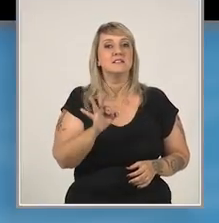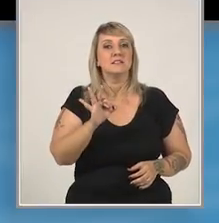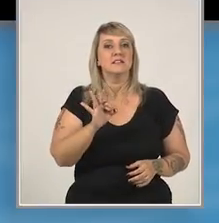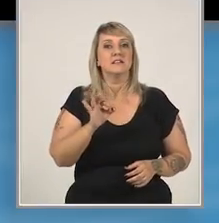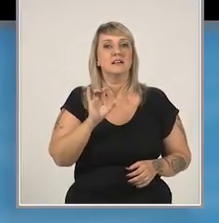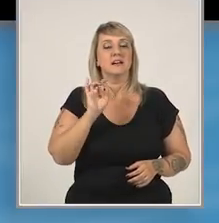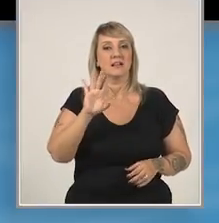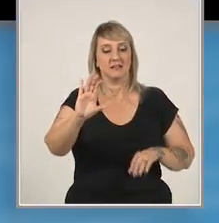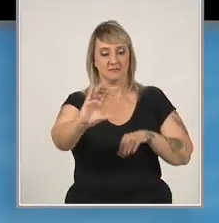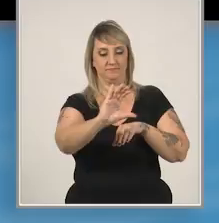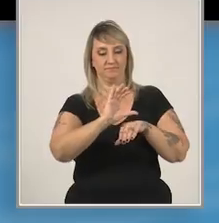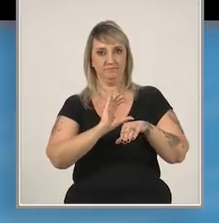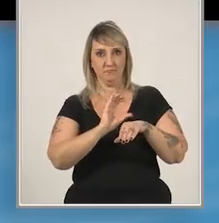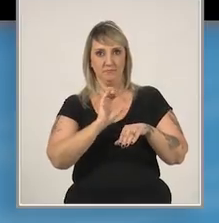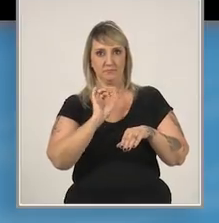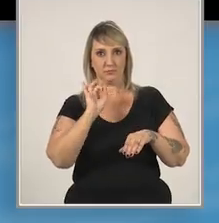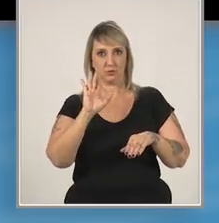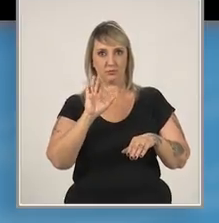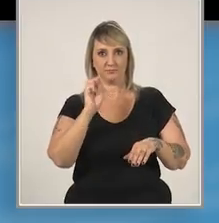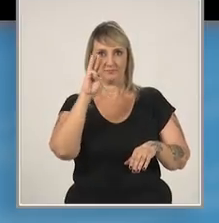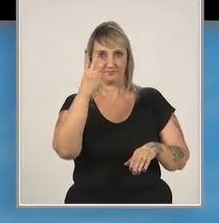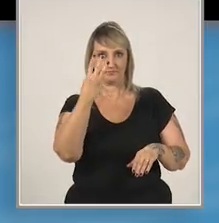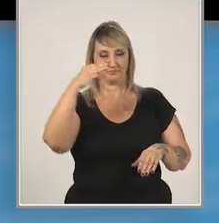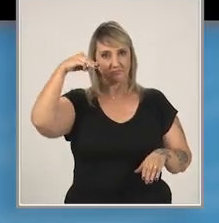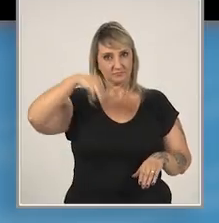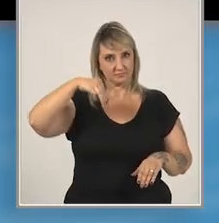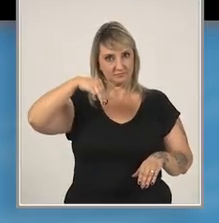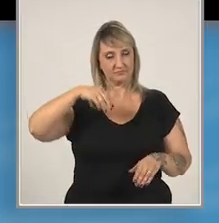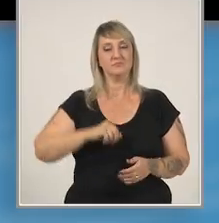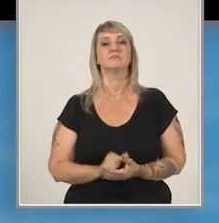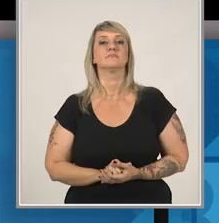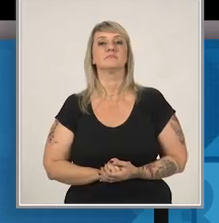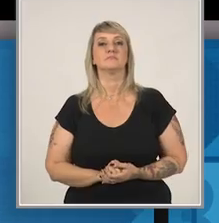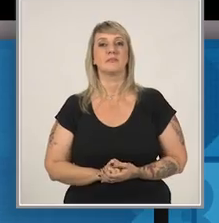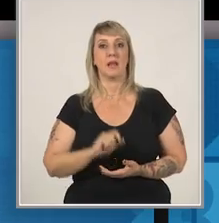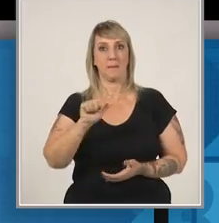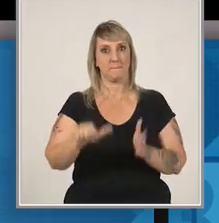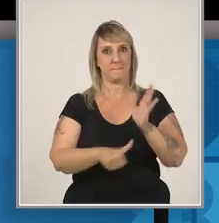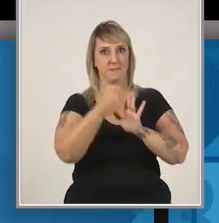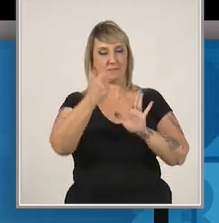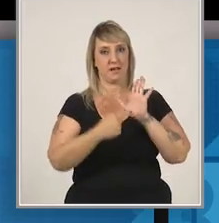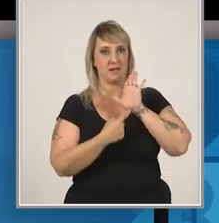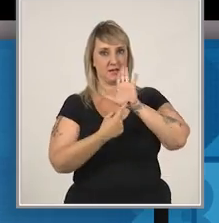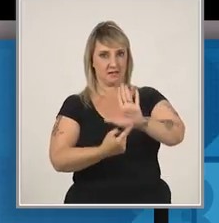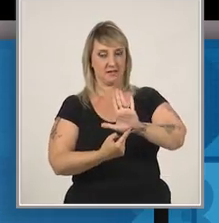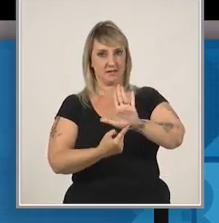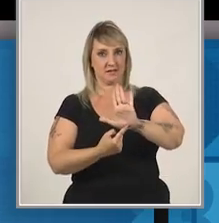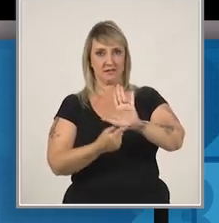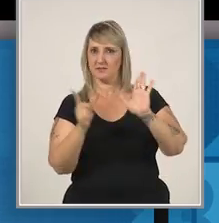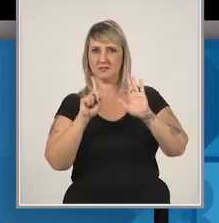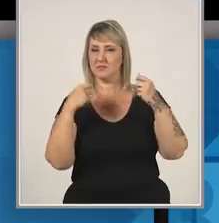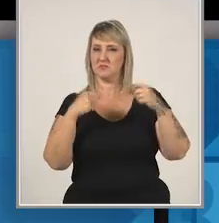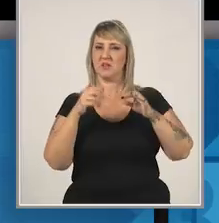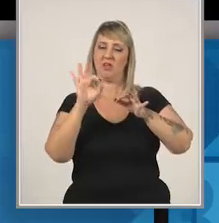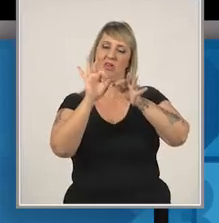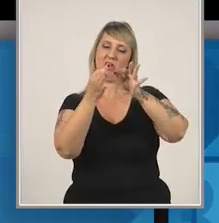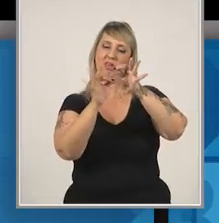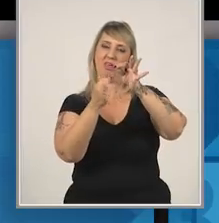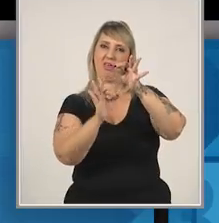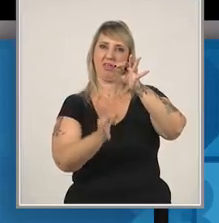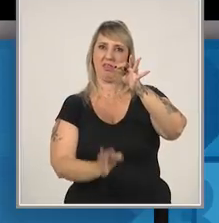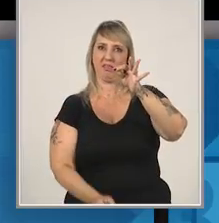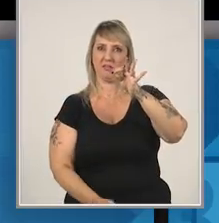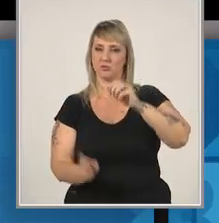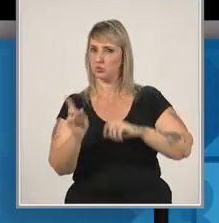ideal é falar para o investidor tudo isso em 3 minutos? Nessa primeira apresentação, não é preciso se